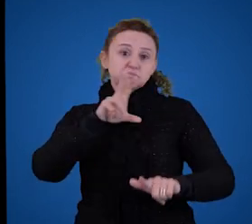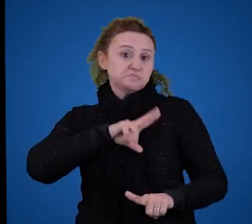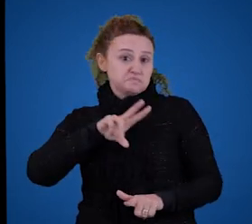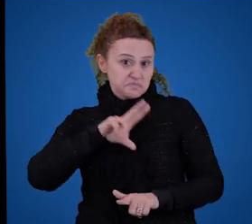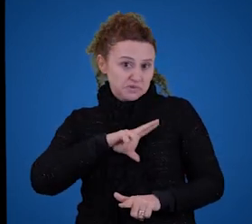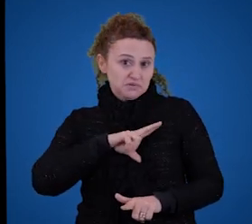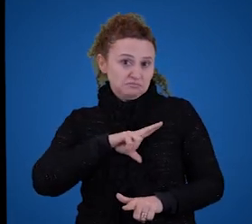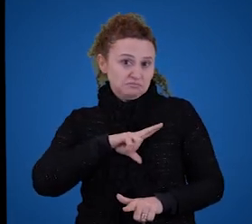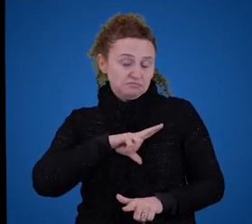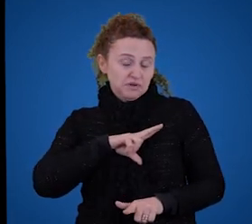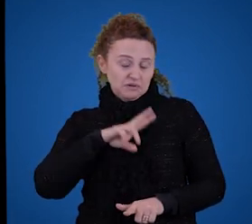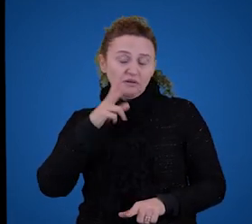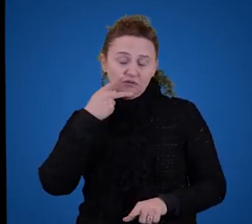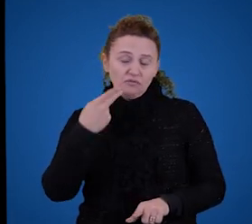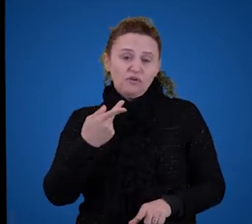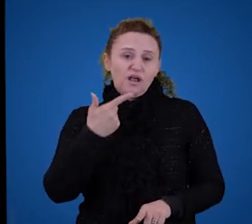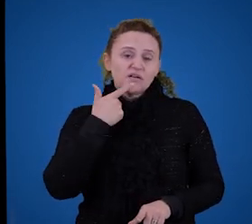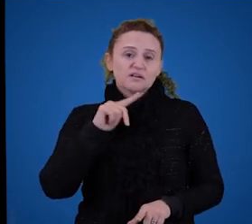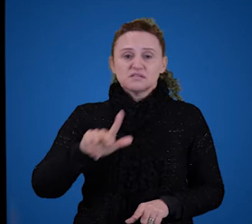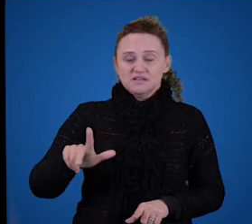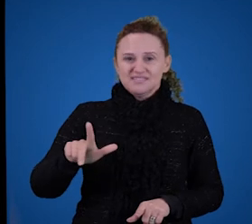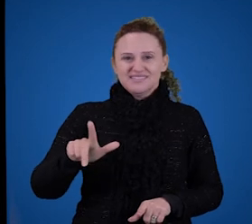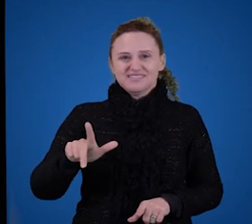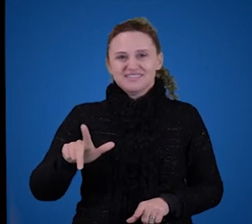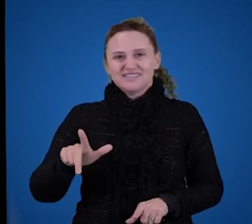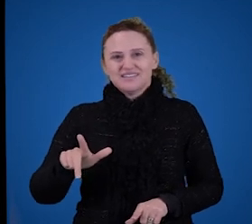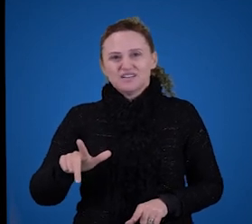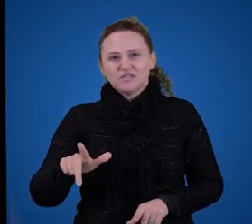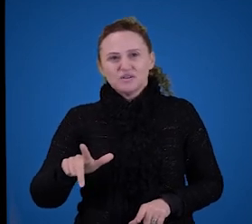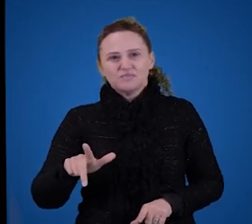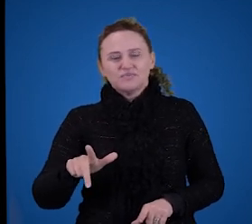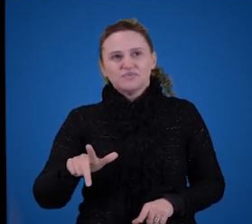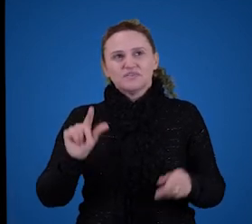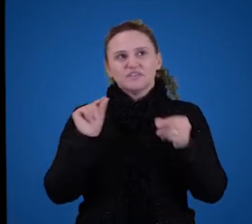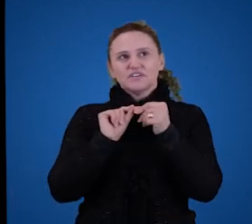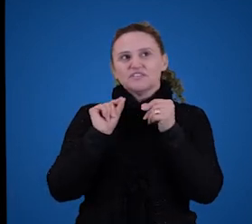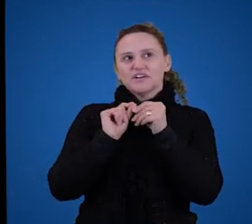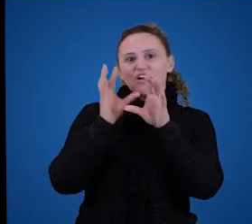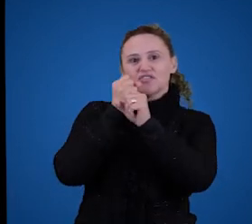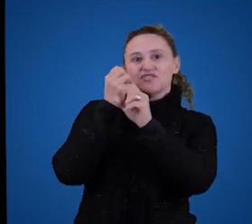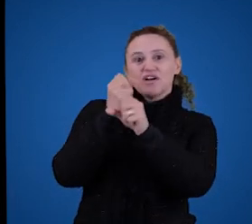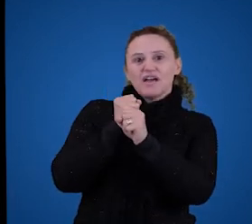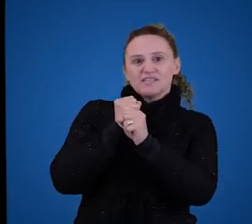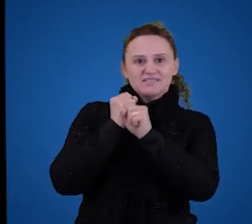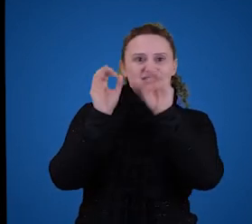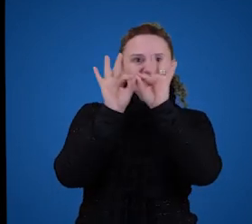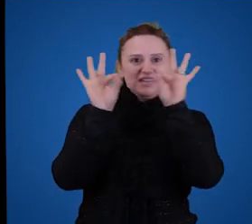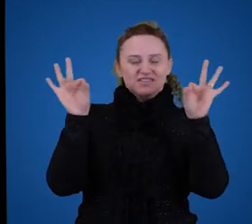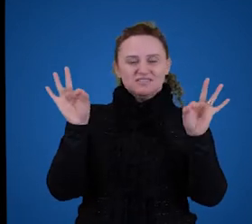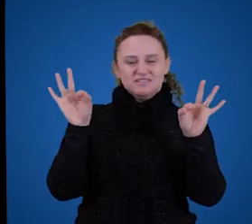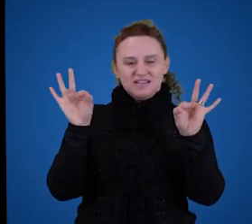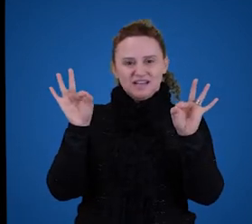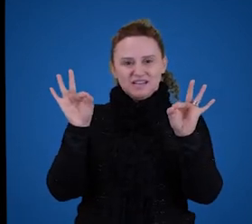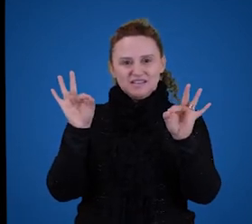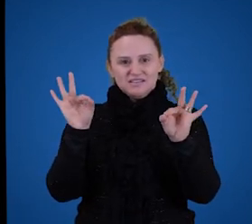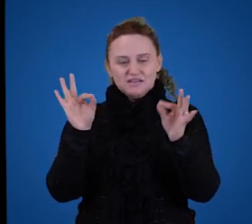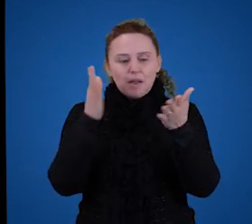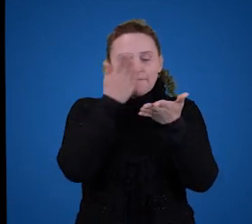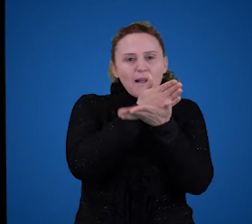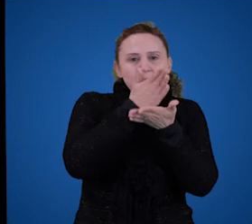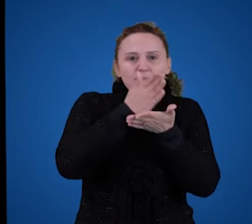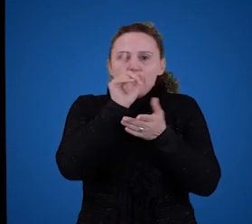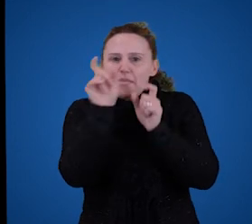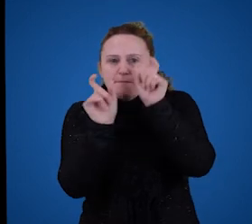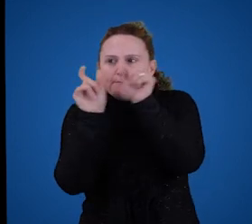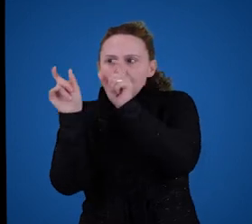porque eu sou um falante competente nessa língua, sem montar frases, sei como elas são montadas, né? Compreendo as partes da frase,